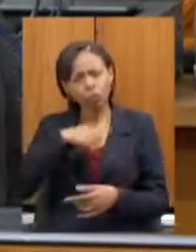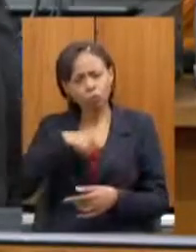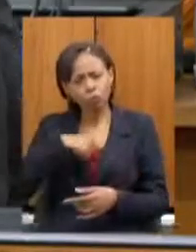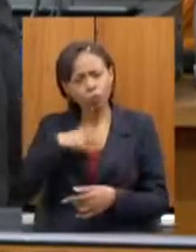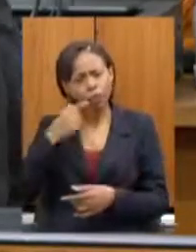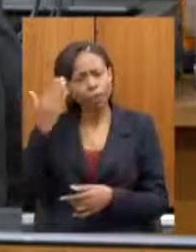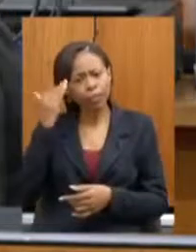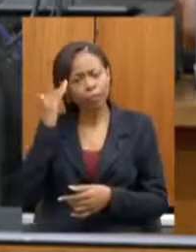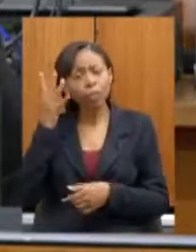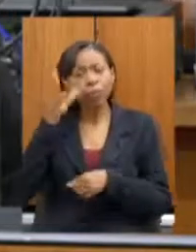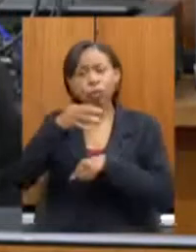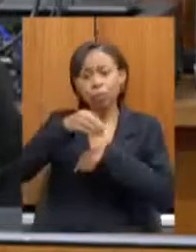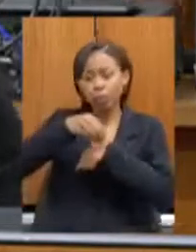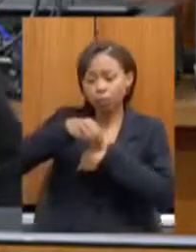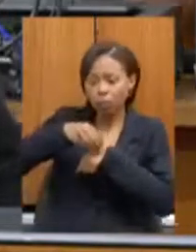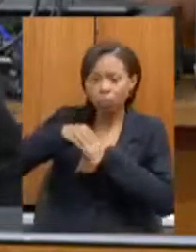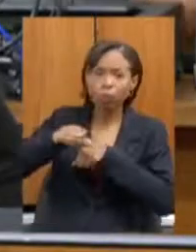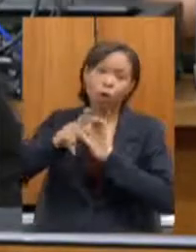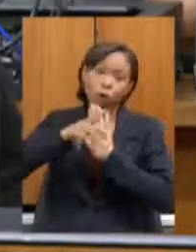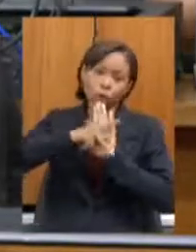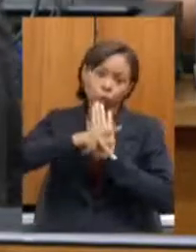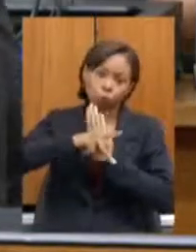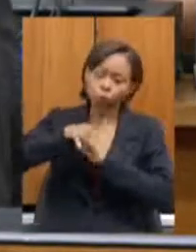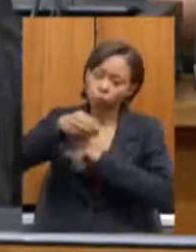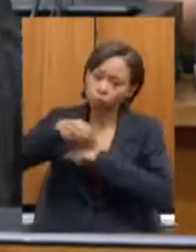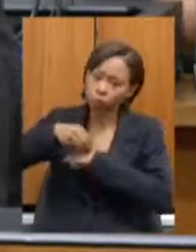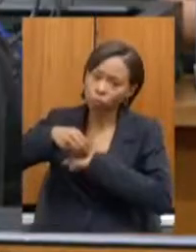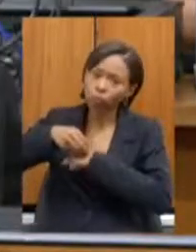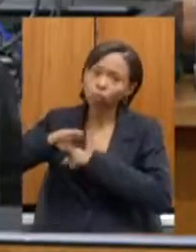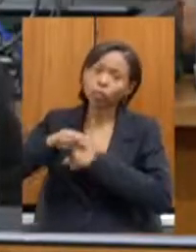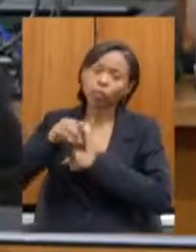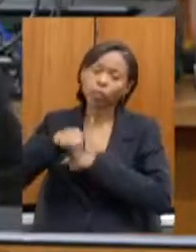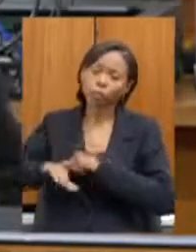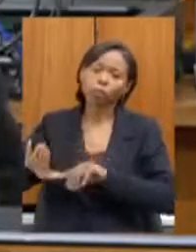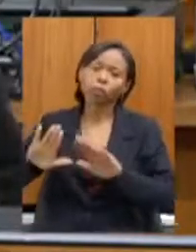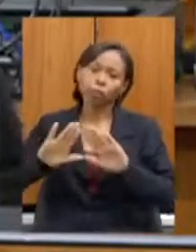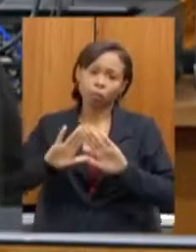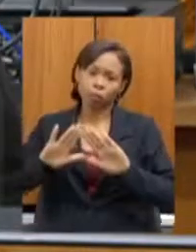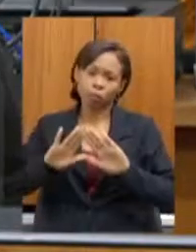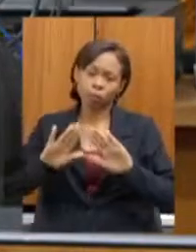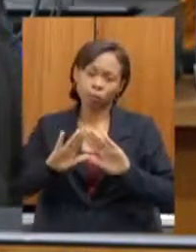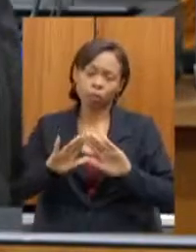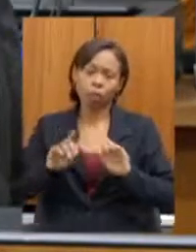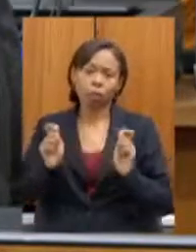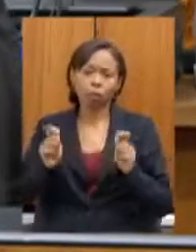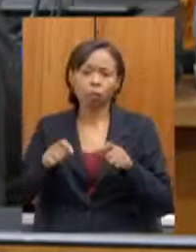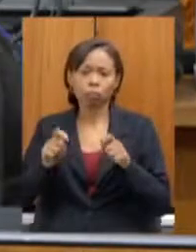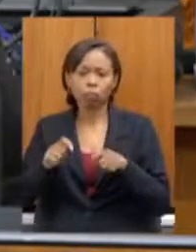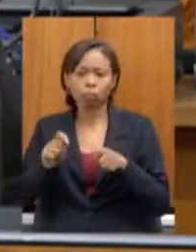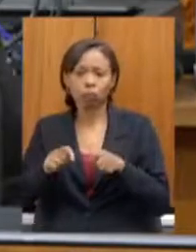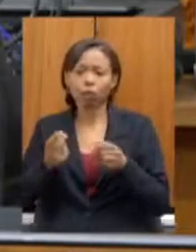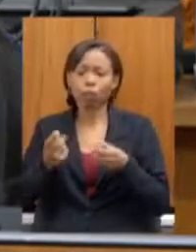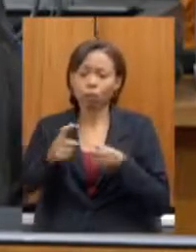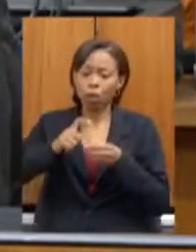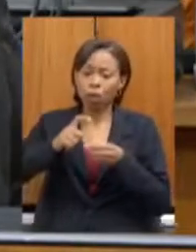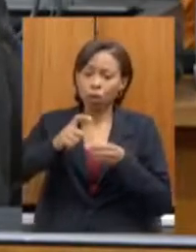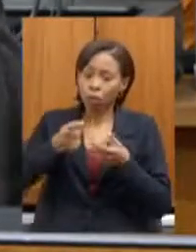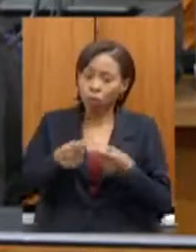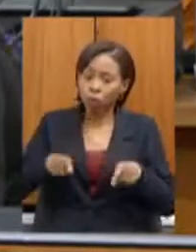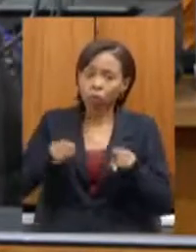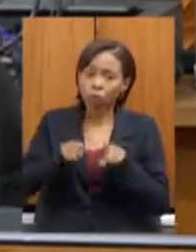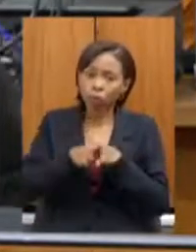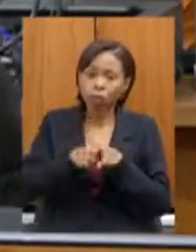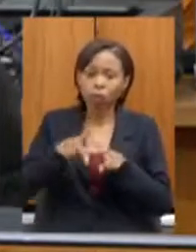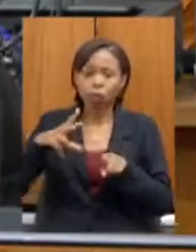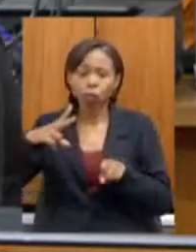projeto aqui na Casa e que as coisas possam conduzir bem essas parcerias públicos-privadas,